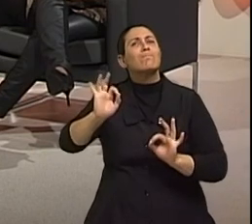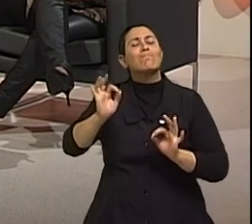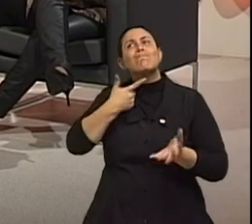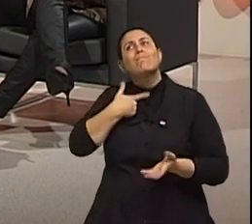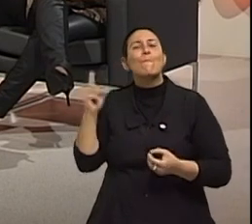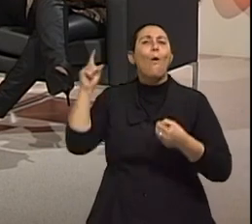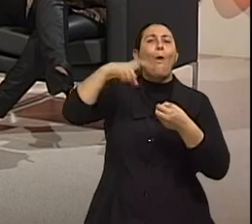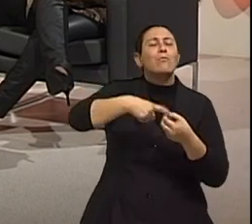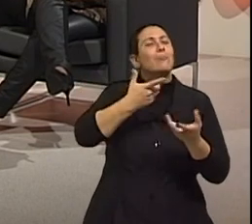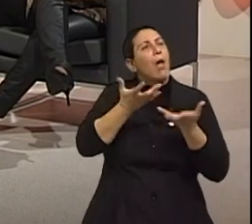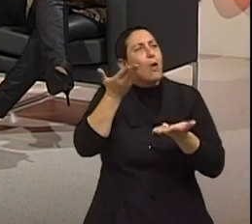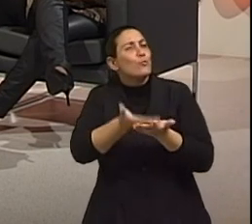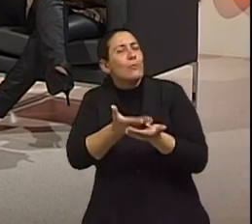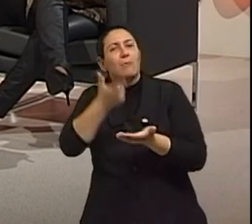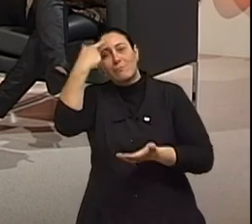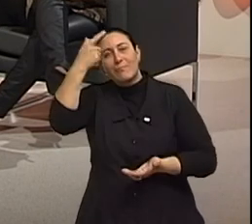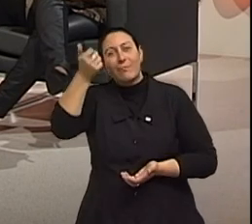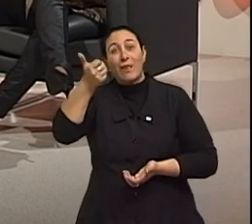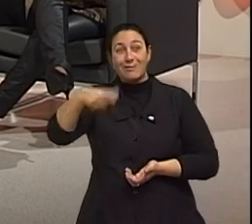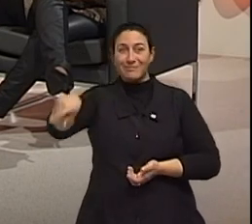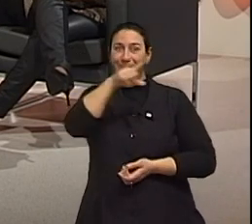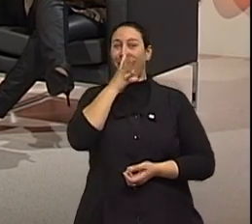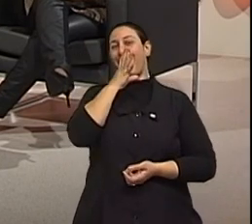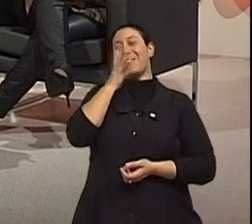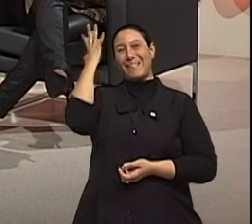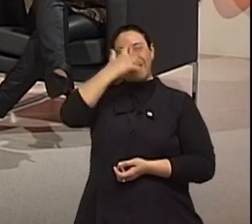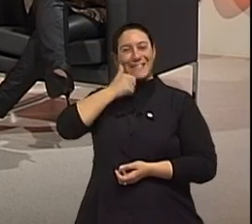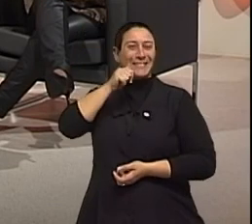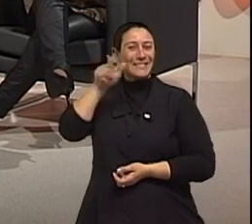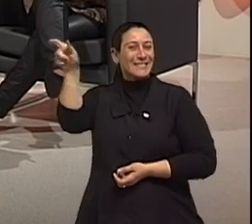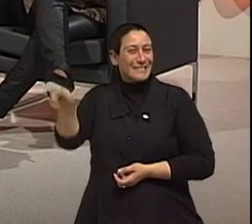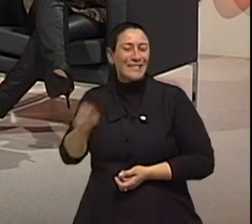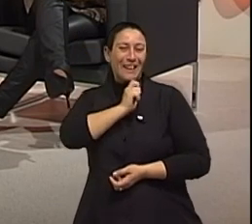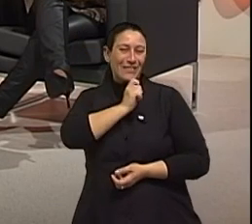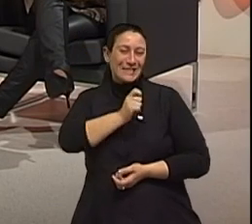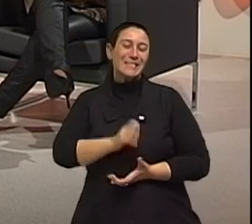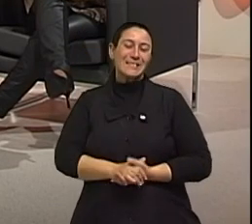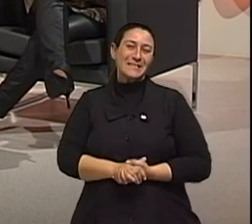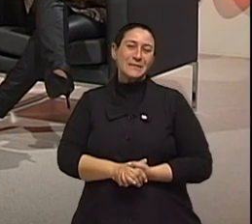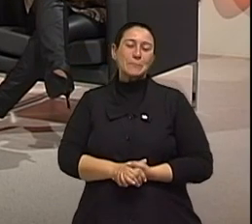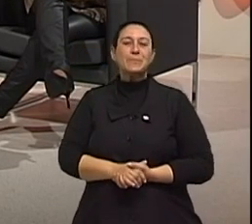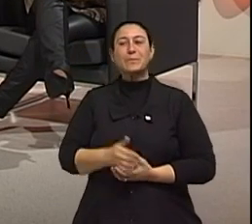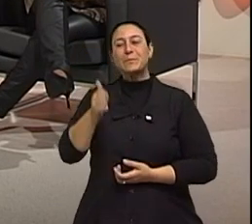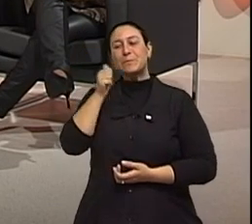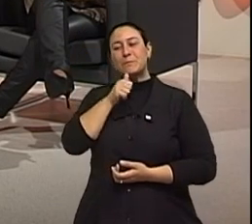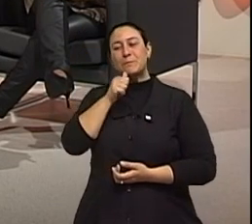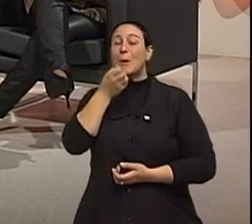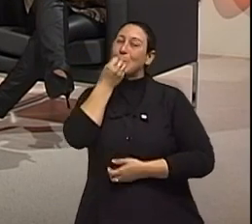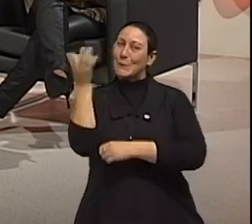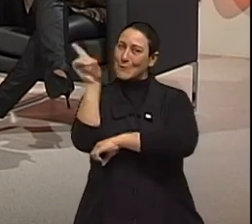encantadas, nós duas e todo o pessoal que ouviu a Maria da Graça, né? Bom dia, certamente. É